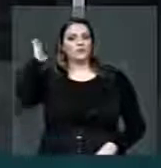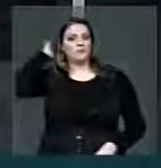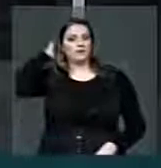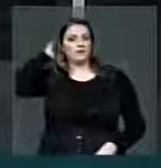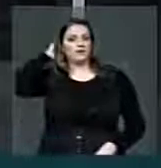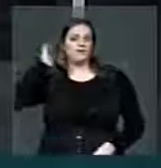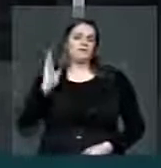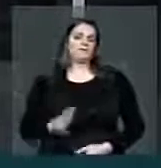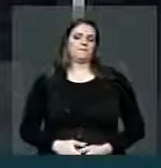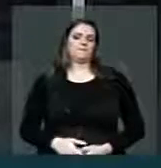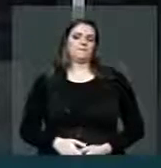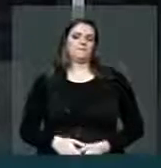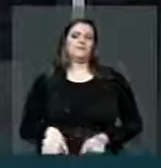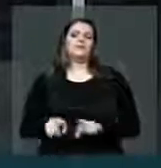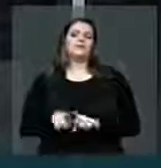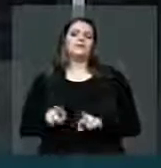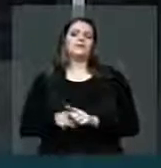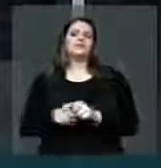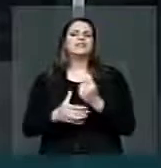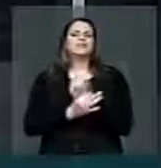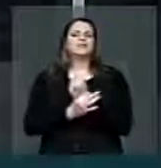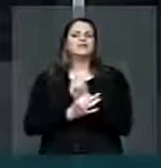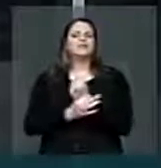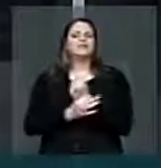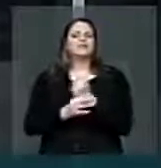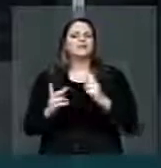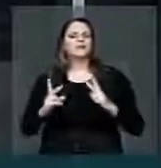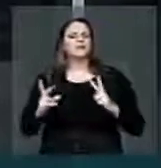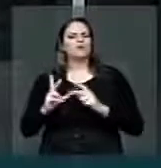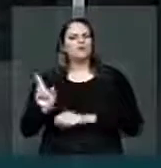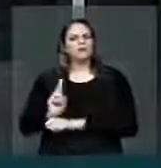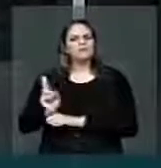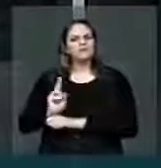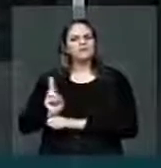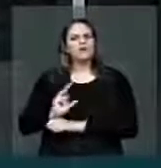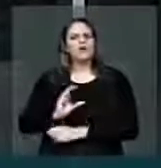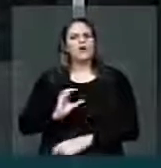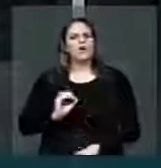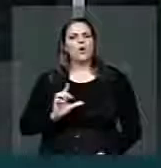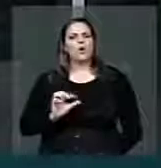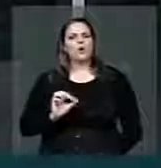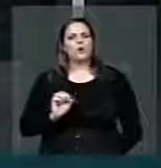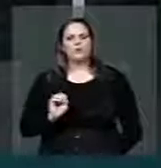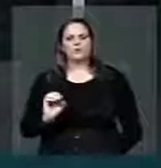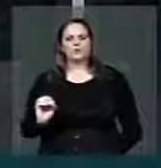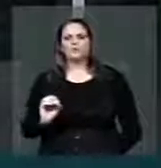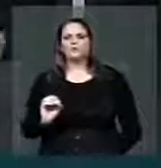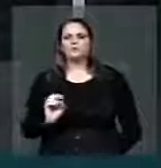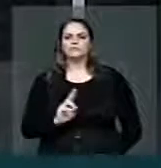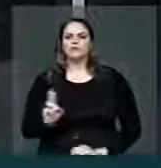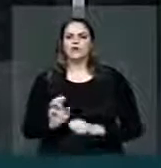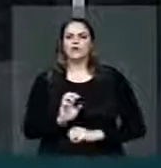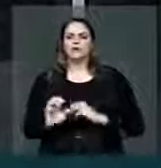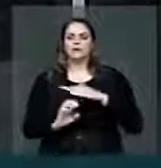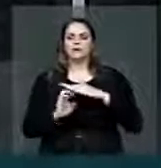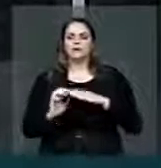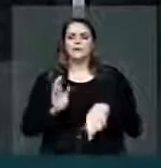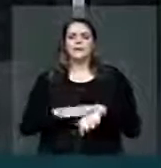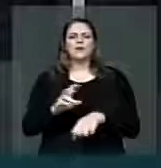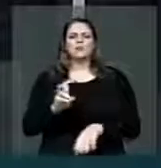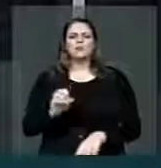seguranças privadas da Colosso. Mais de 25 pessoas saíram feridas,